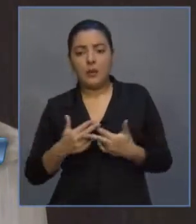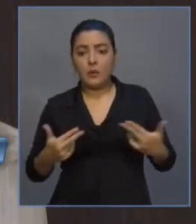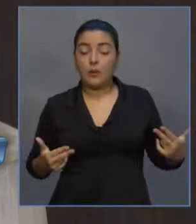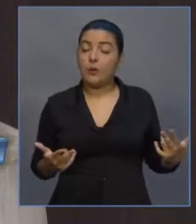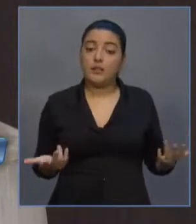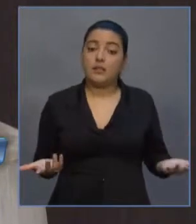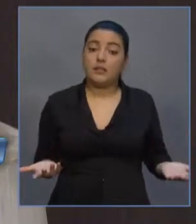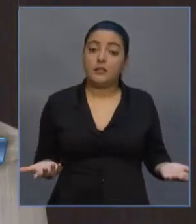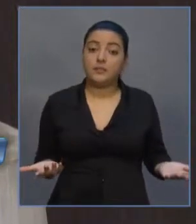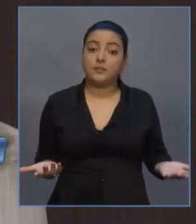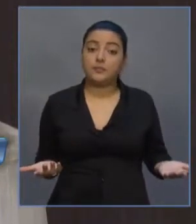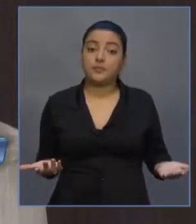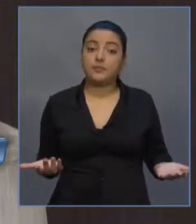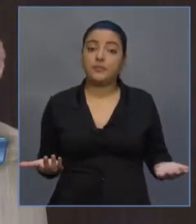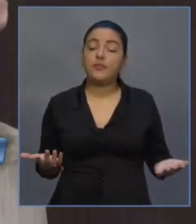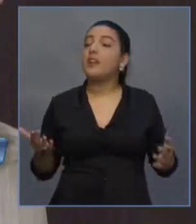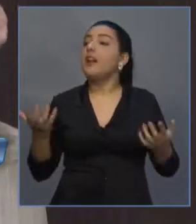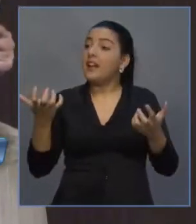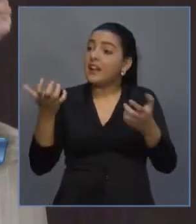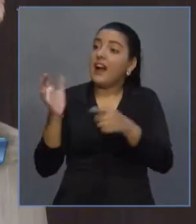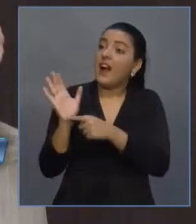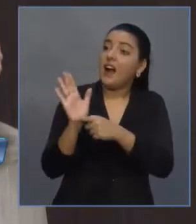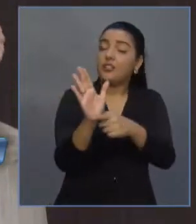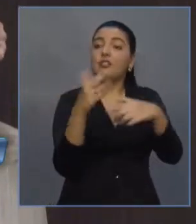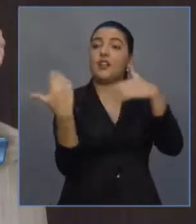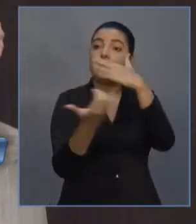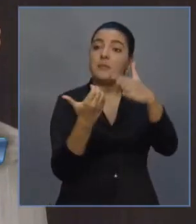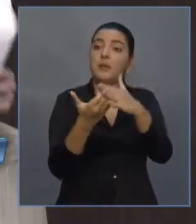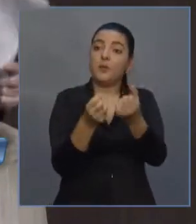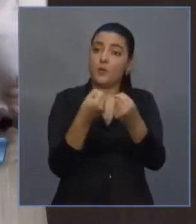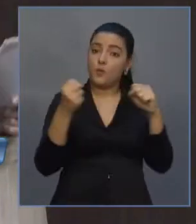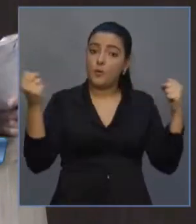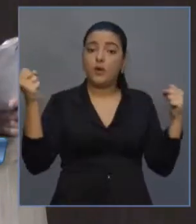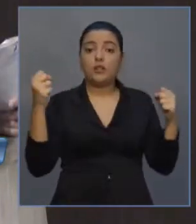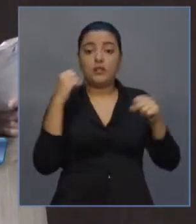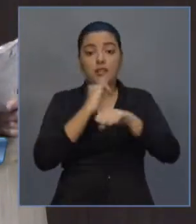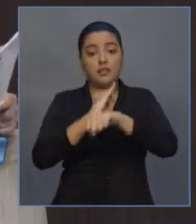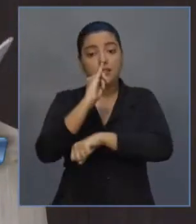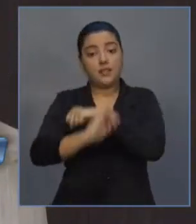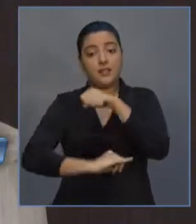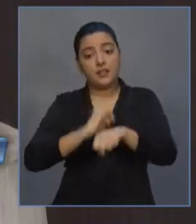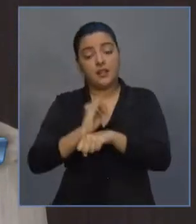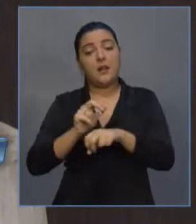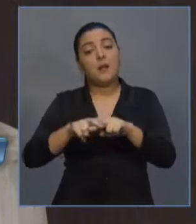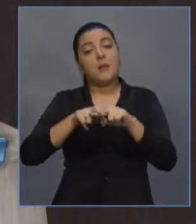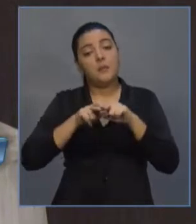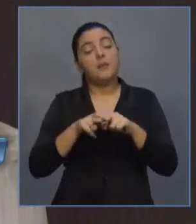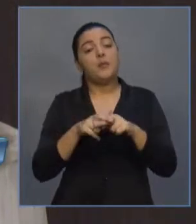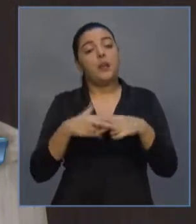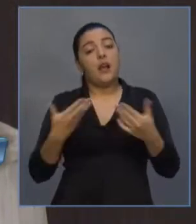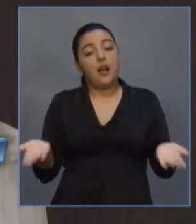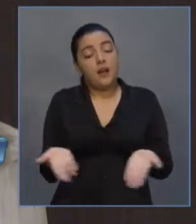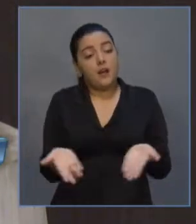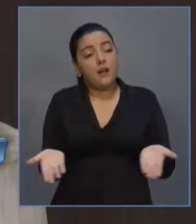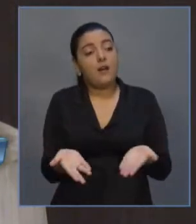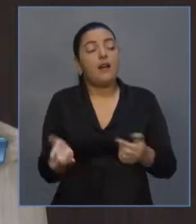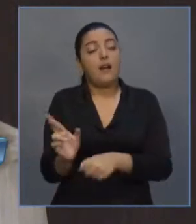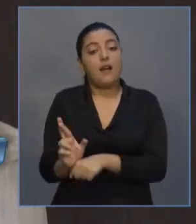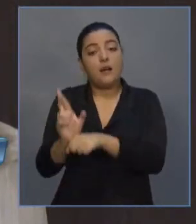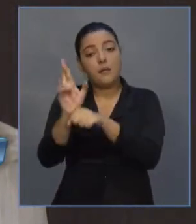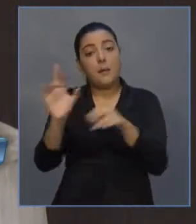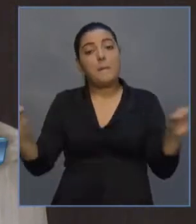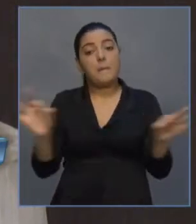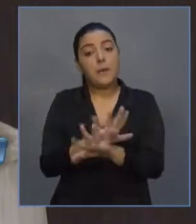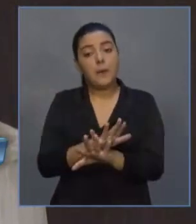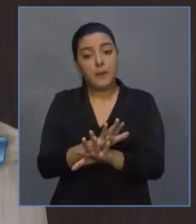nada mais é do que beneficiar grandes corporações internacionais. Então, estamos com a representação